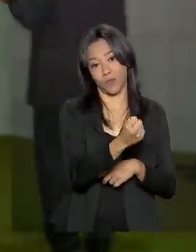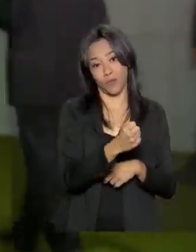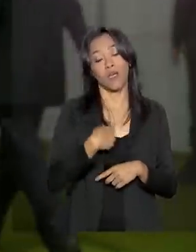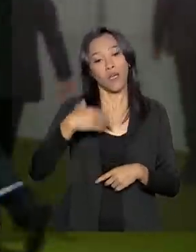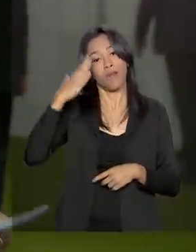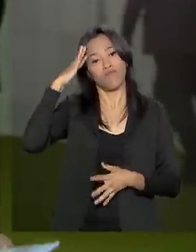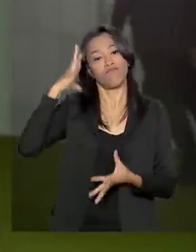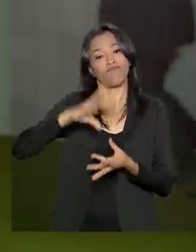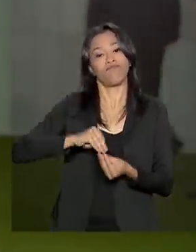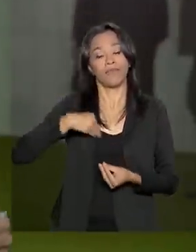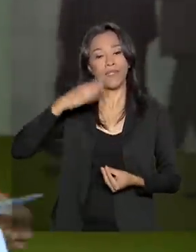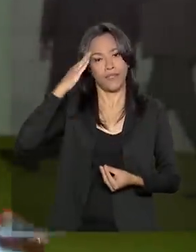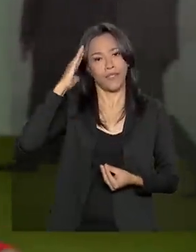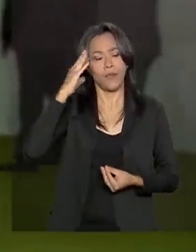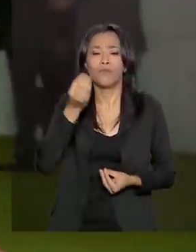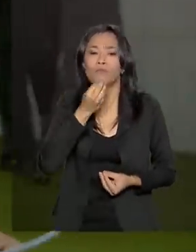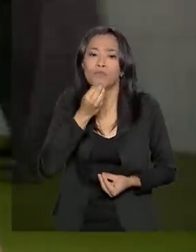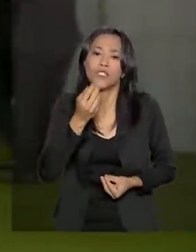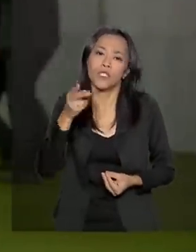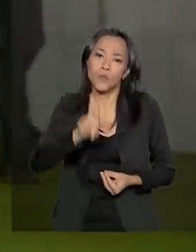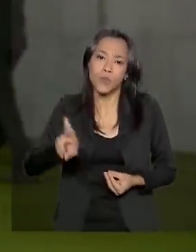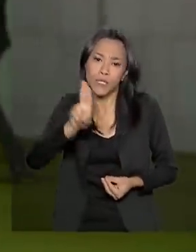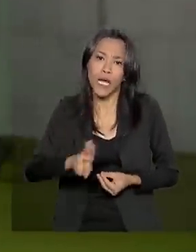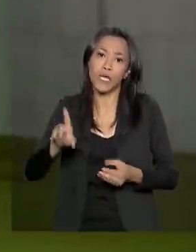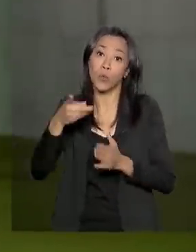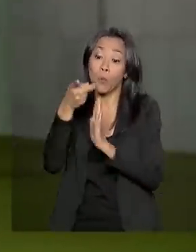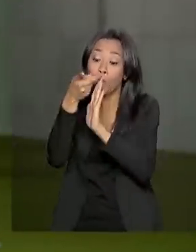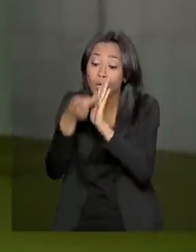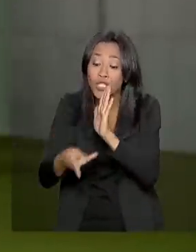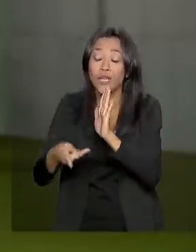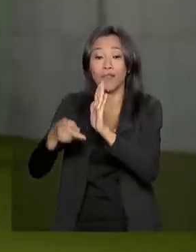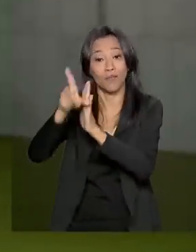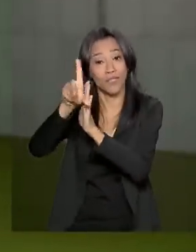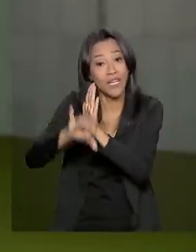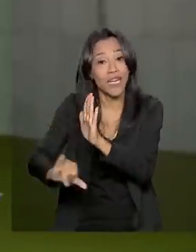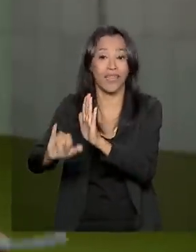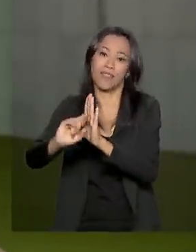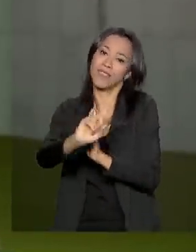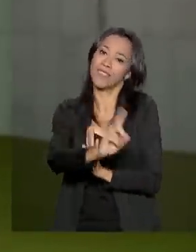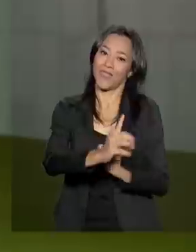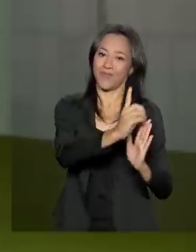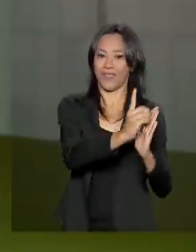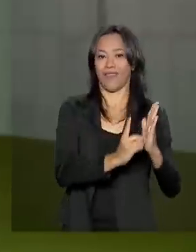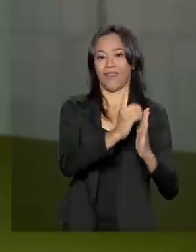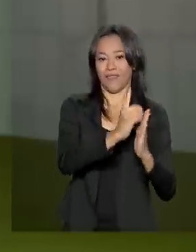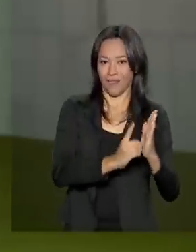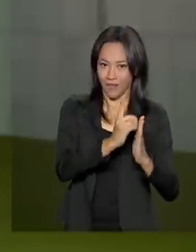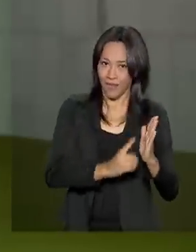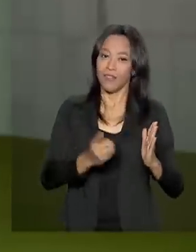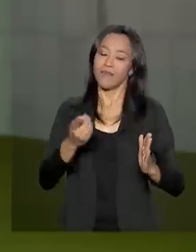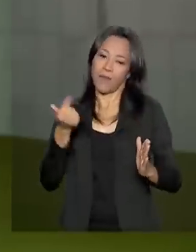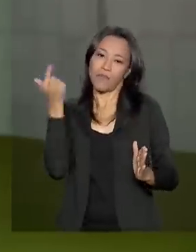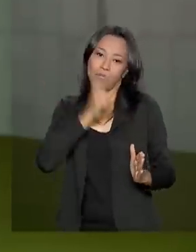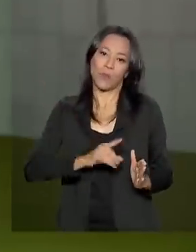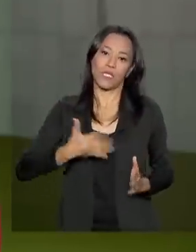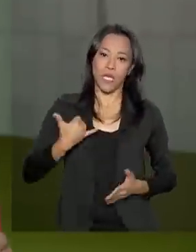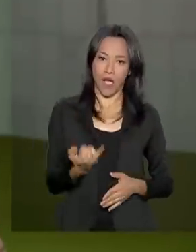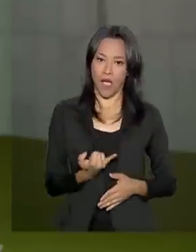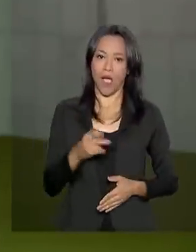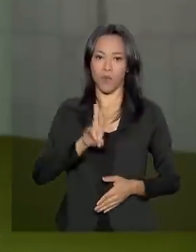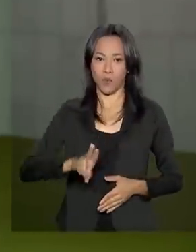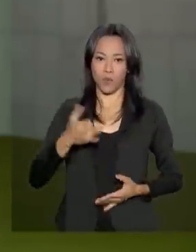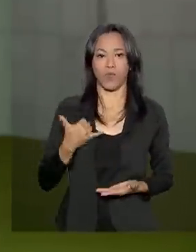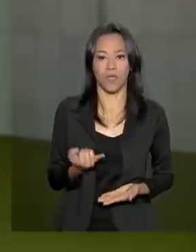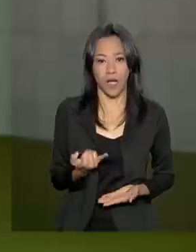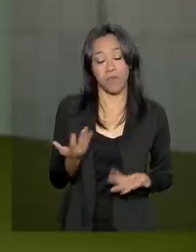que o governo deveria ter usado um projeto de lei e não um decreto para tratar aí do porte e da posse de armas de fogo. E como essa